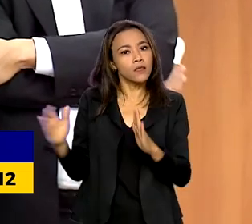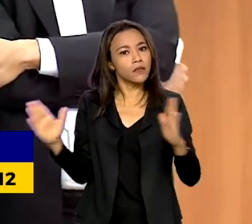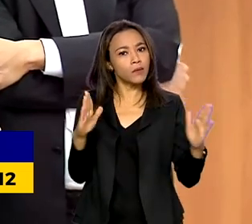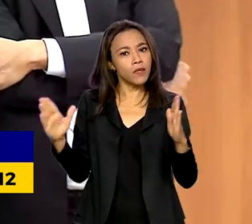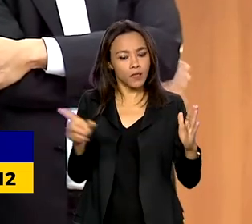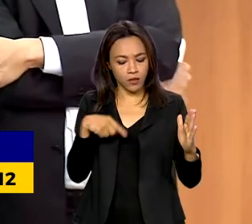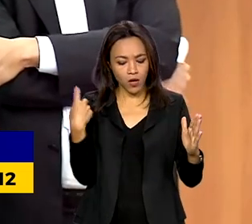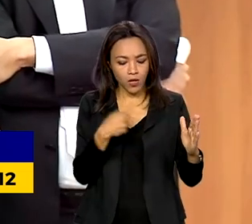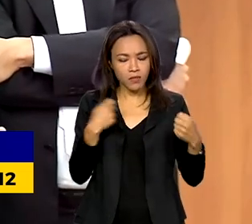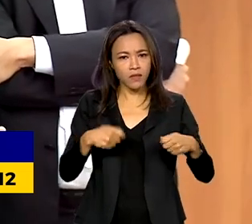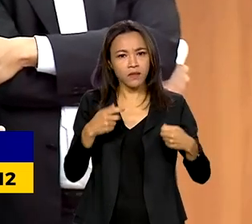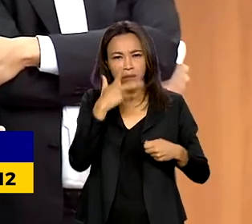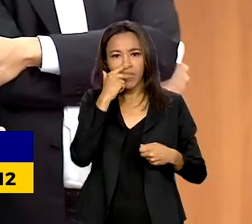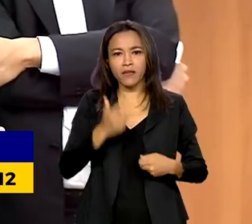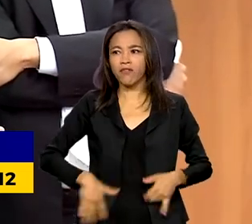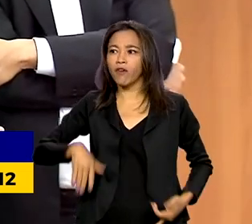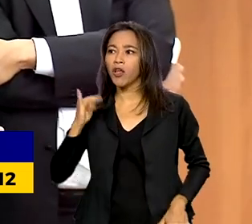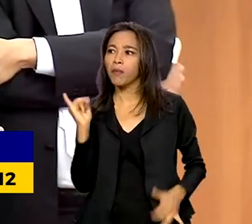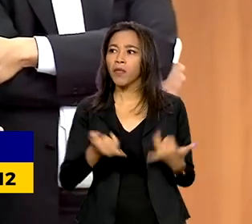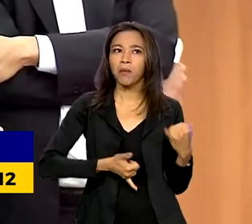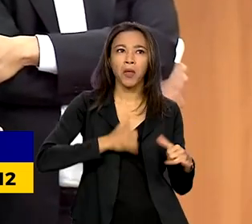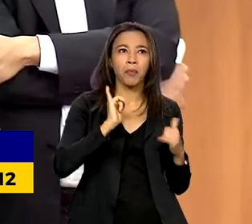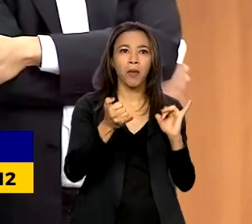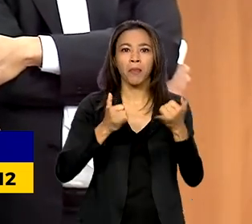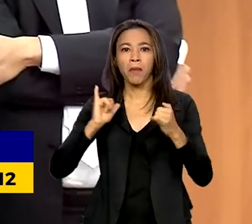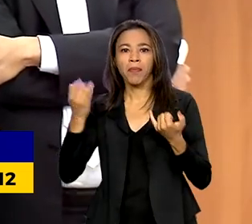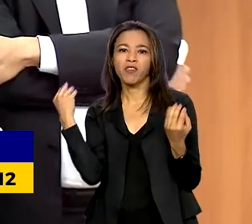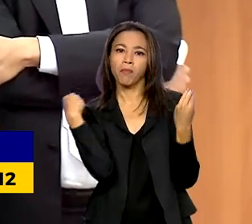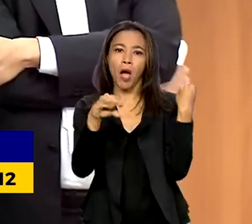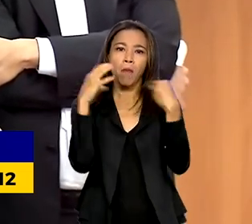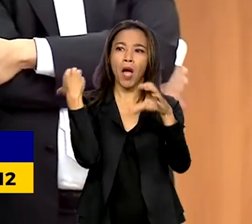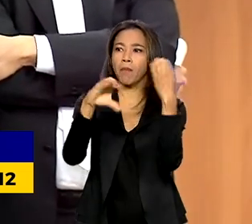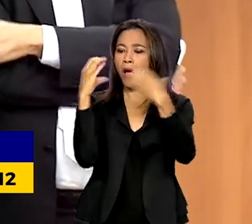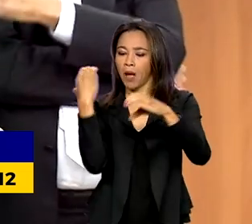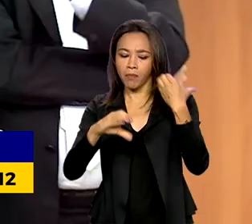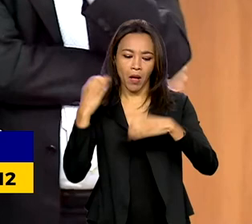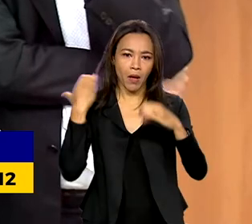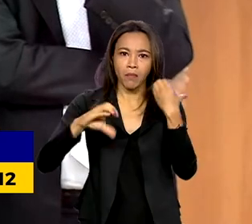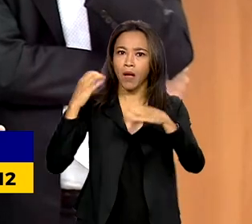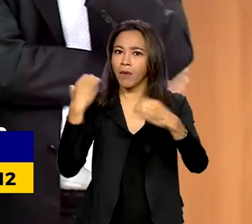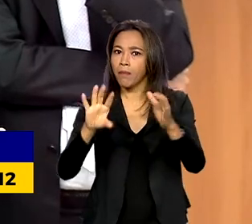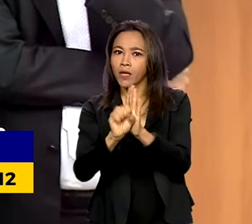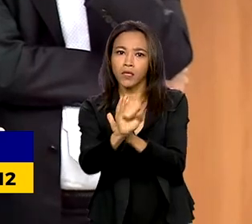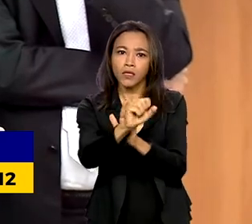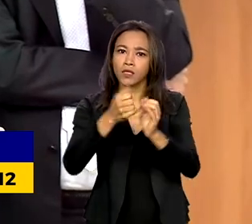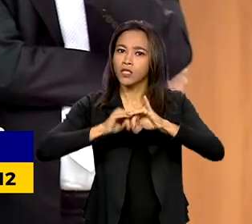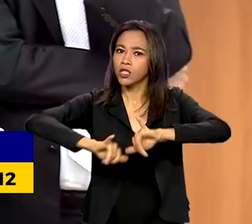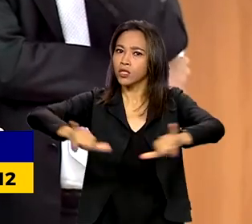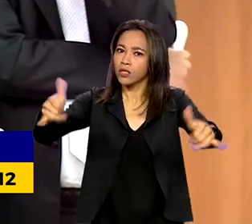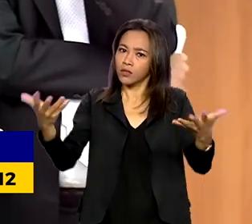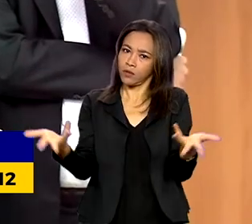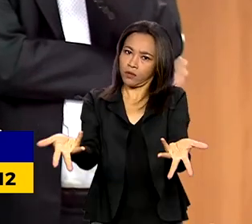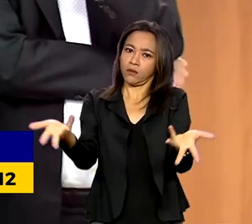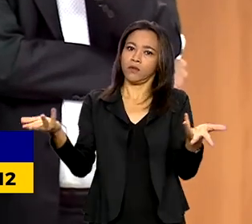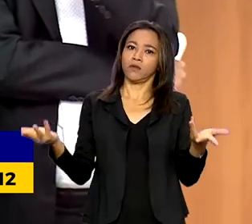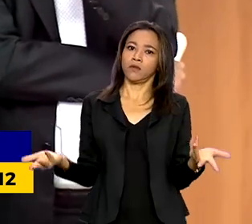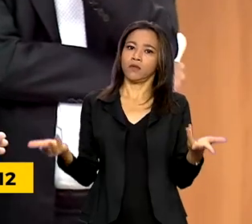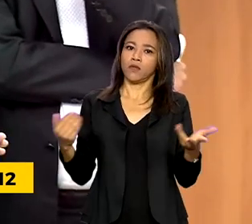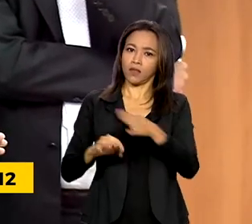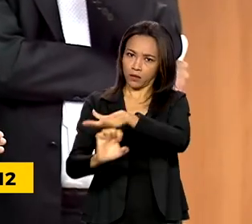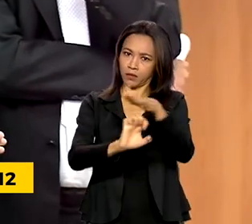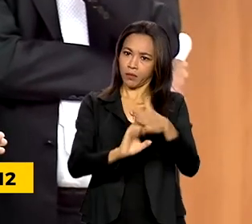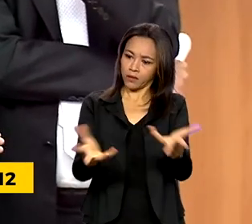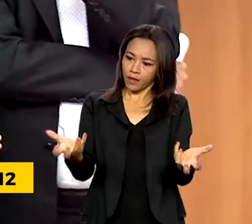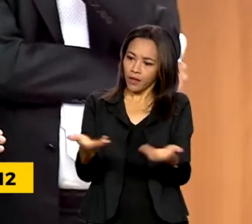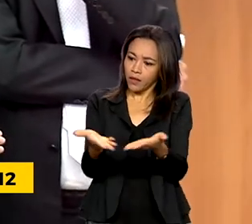acabar com o faroeste digital. Essas empresas querem um faroeste cibernético no Brasil. E este